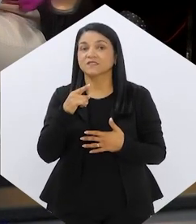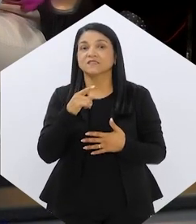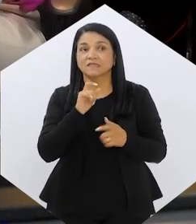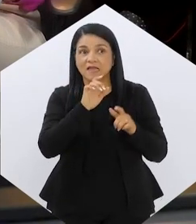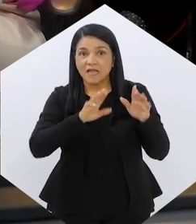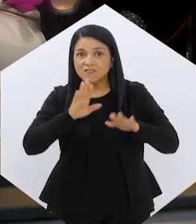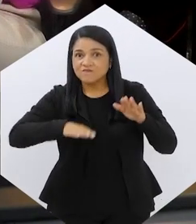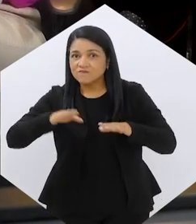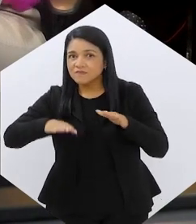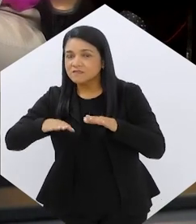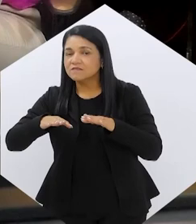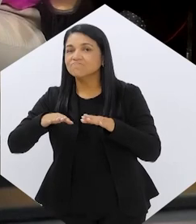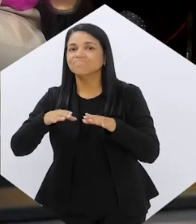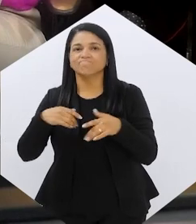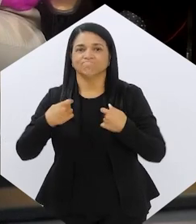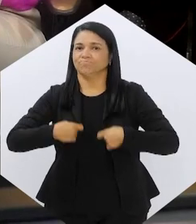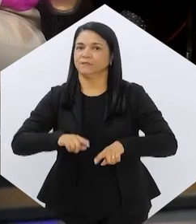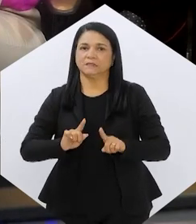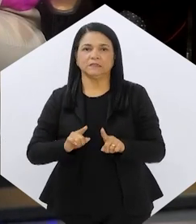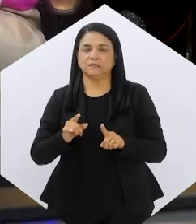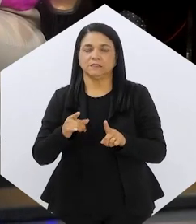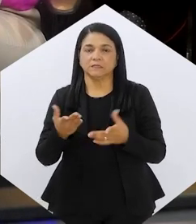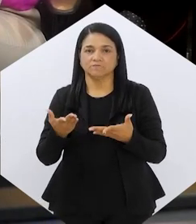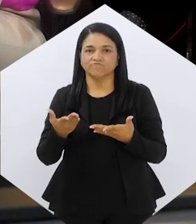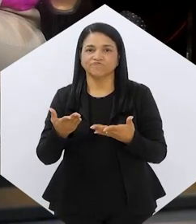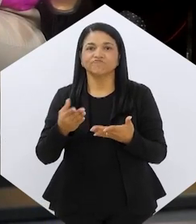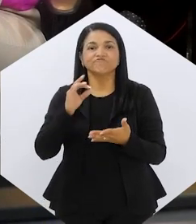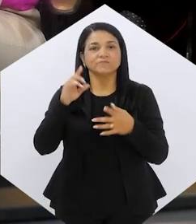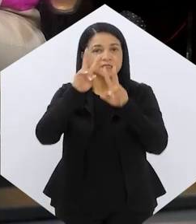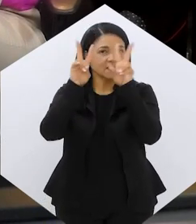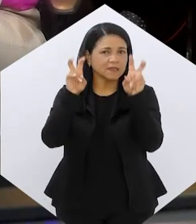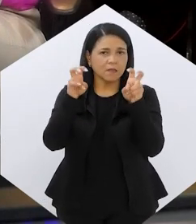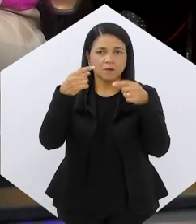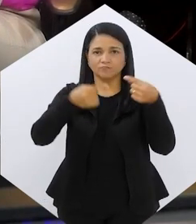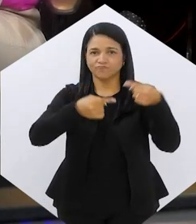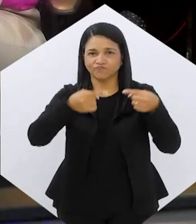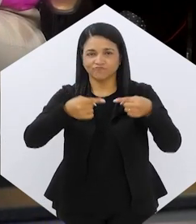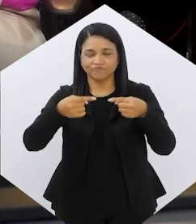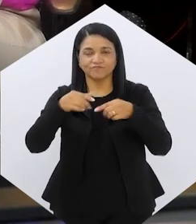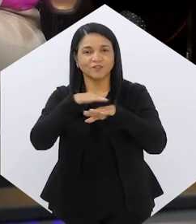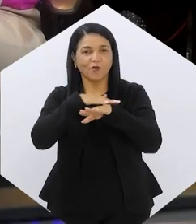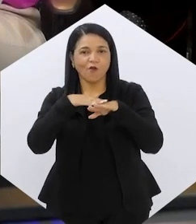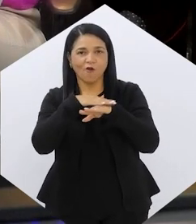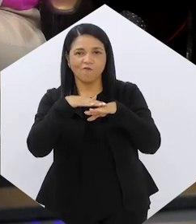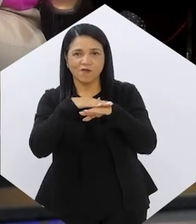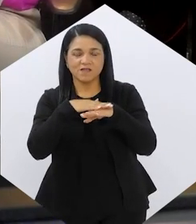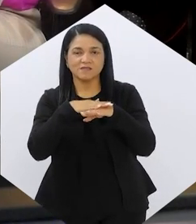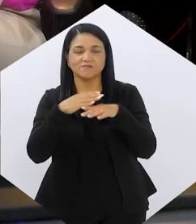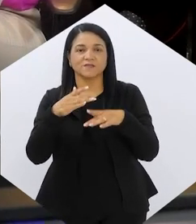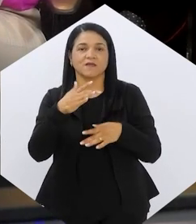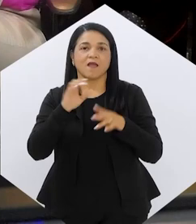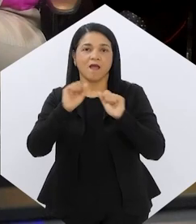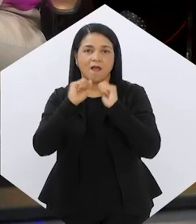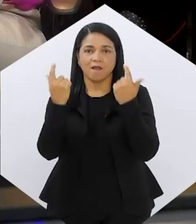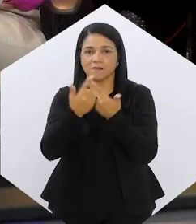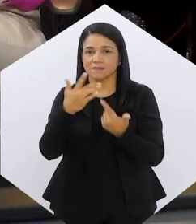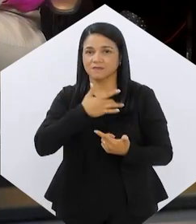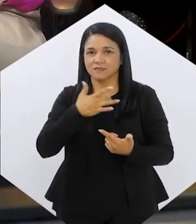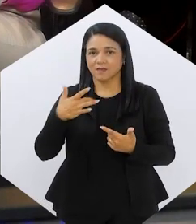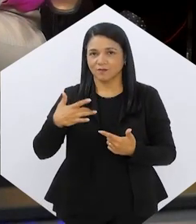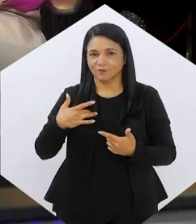e muitas vezes sem a real necessidade. É sobre isso que vamos conversar no Alerje Saúde de hoje com a